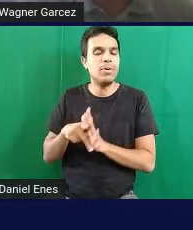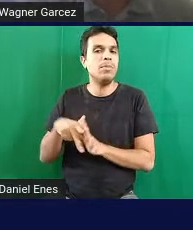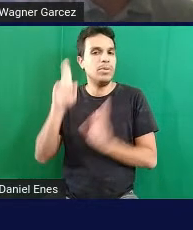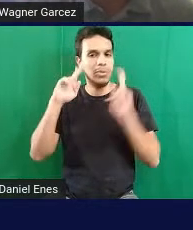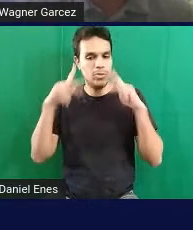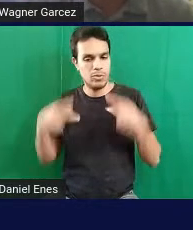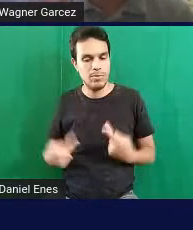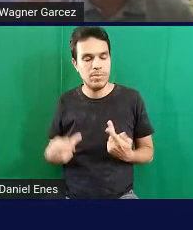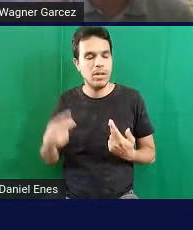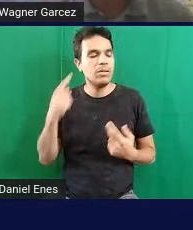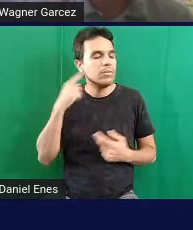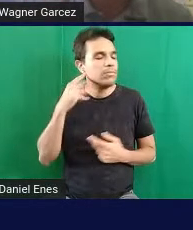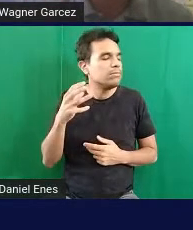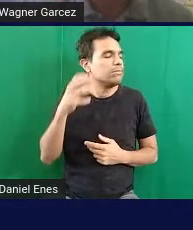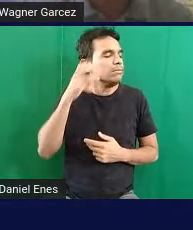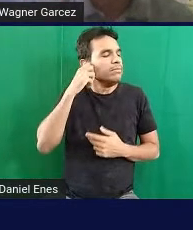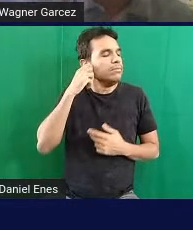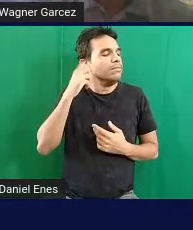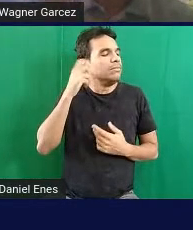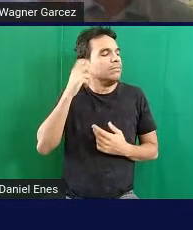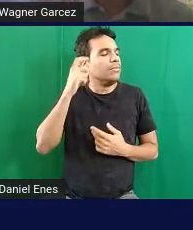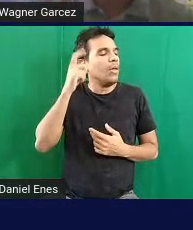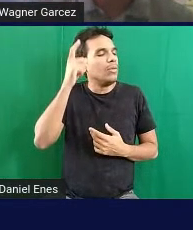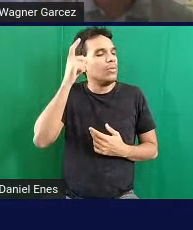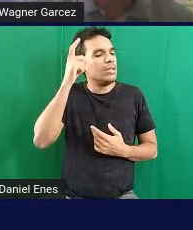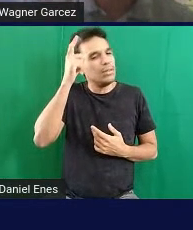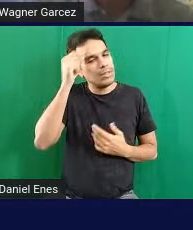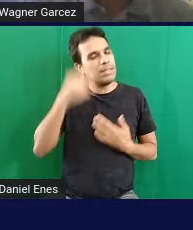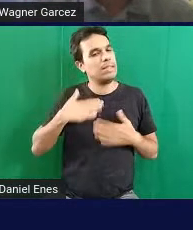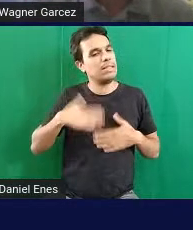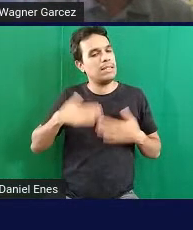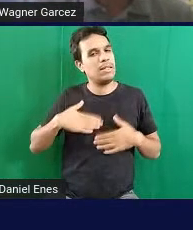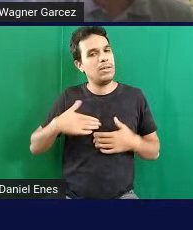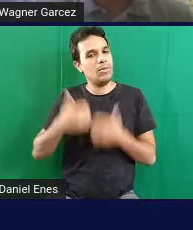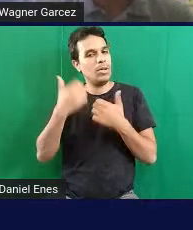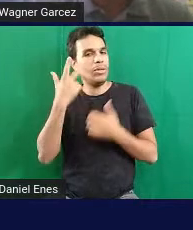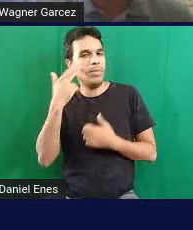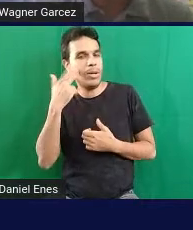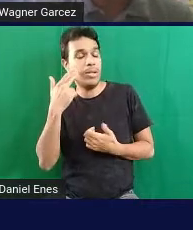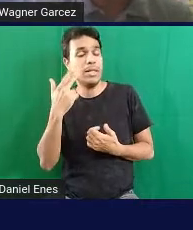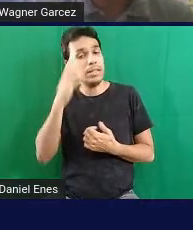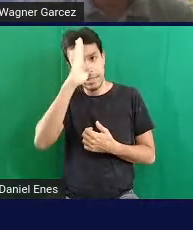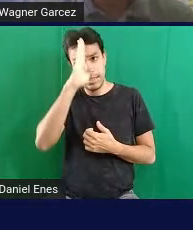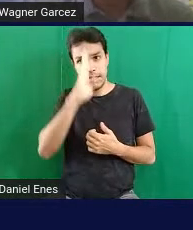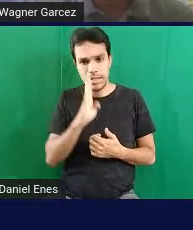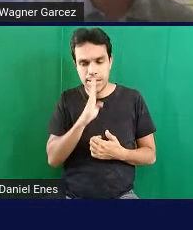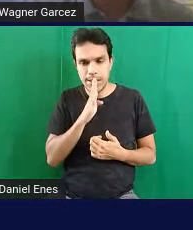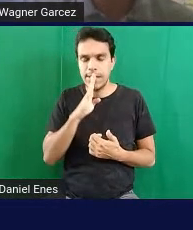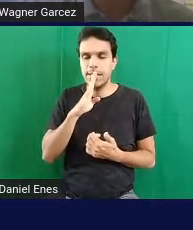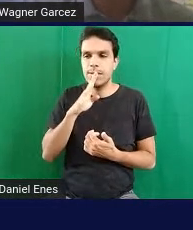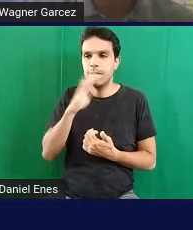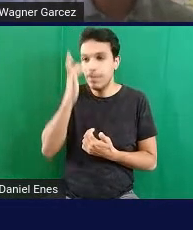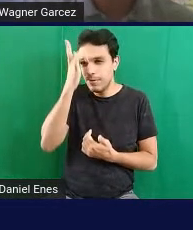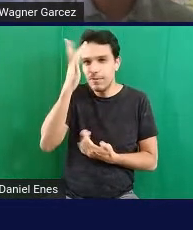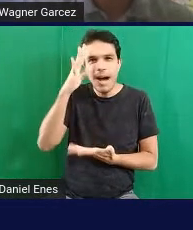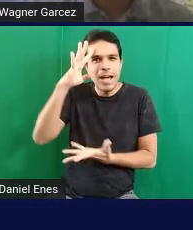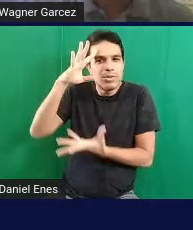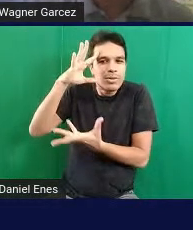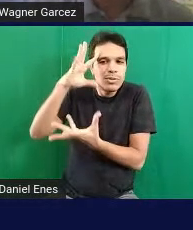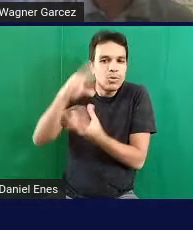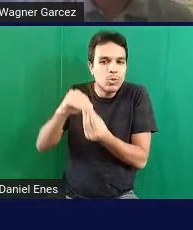pessoa ouvir, aquela voz mais natural. Ele é gratuito e ele é bem intuitivo, bem fácil de manusear.